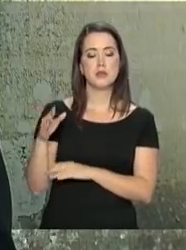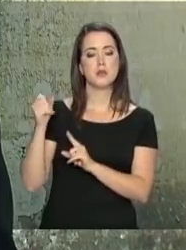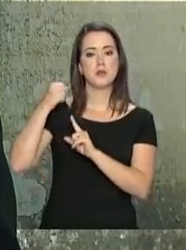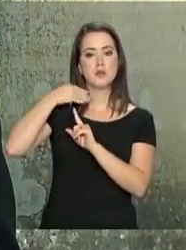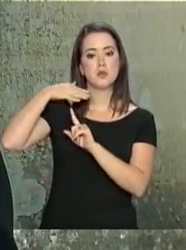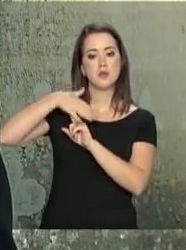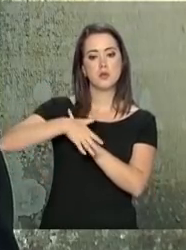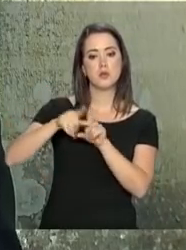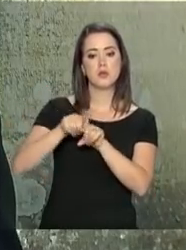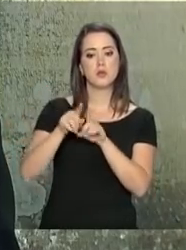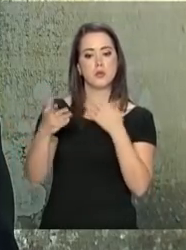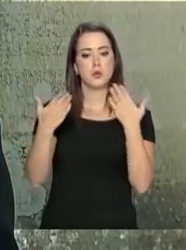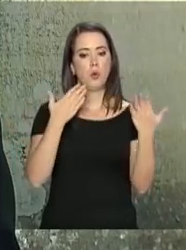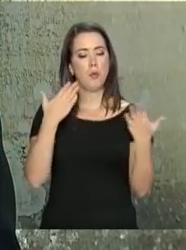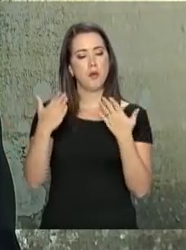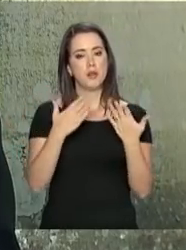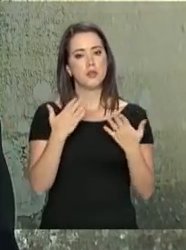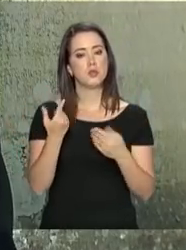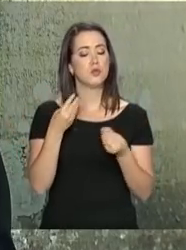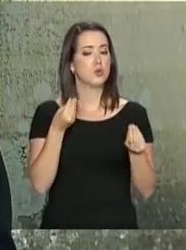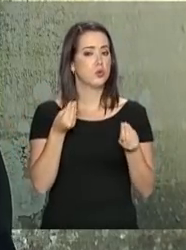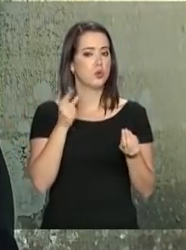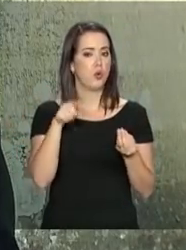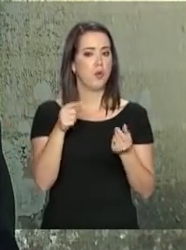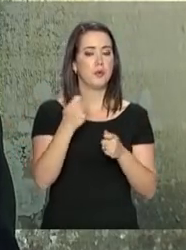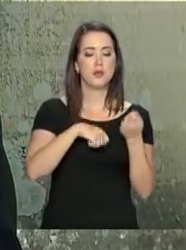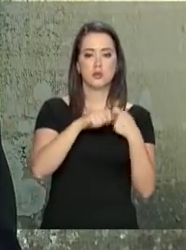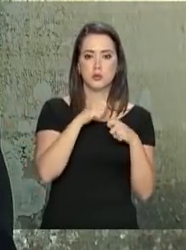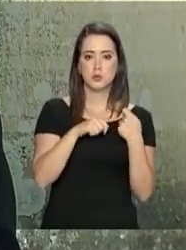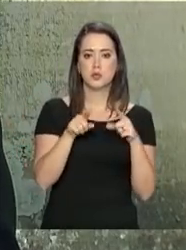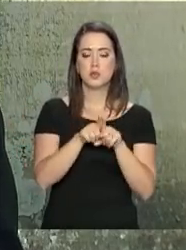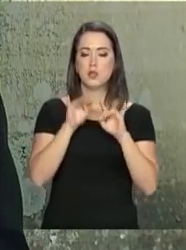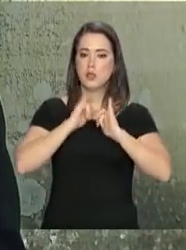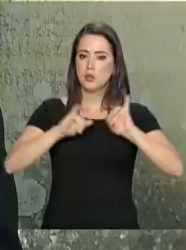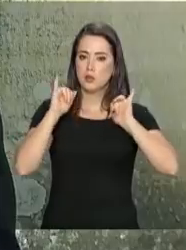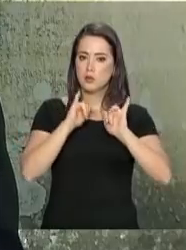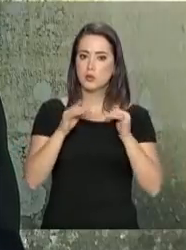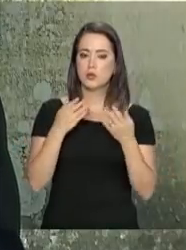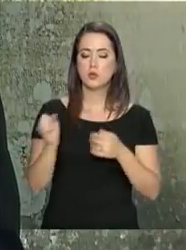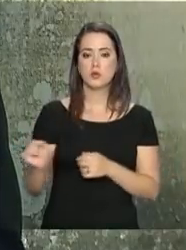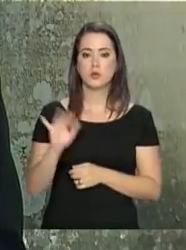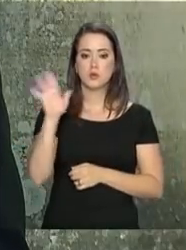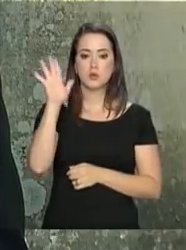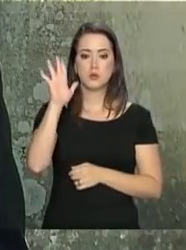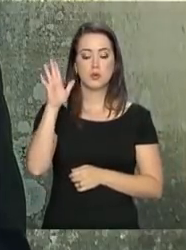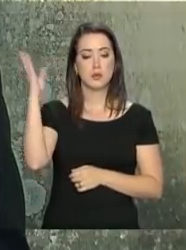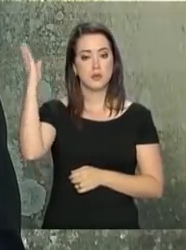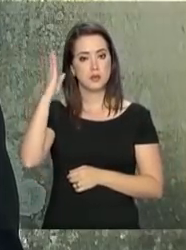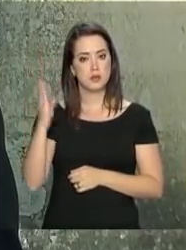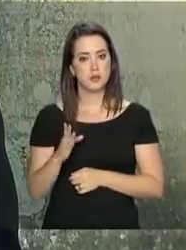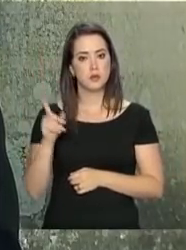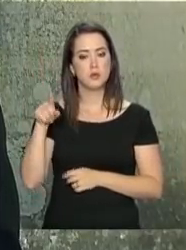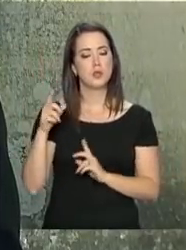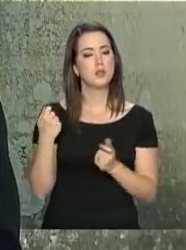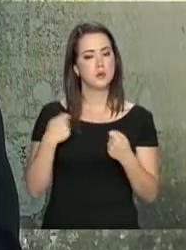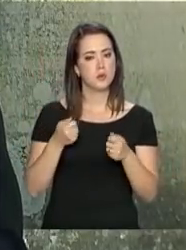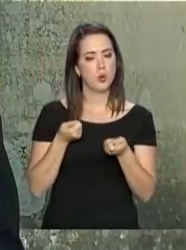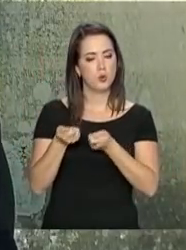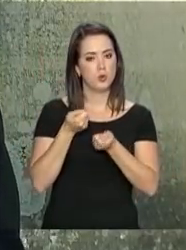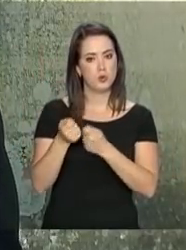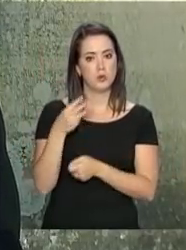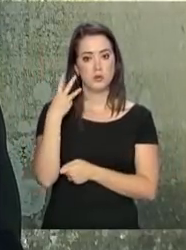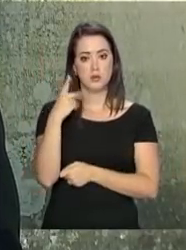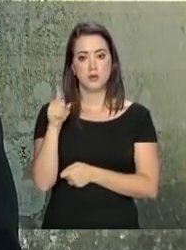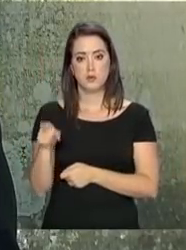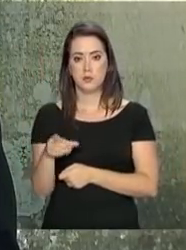também fez um balanço do panorama econômico e anunciou que a inflação oficial do país deve fechar o ano em